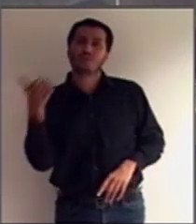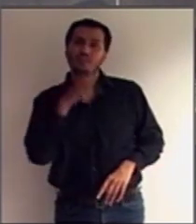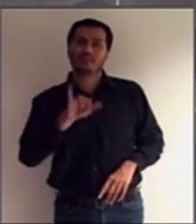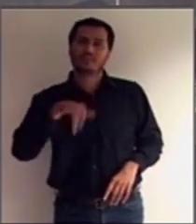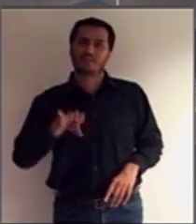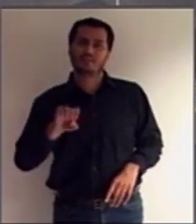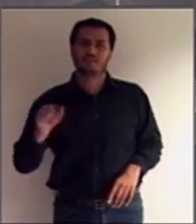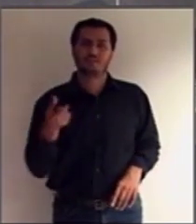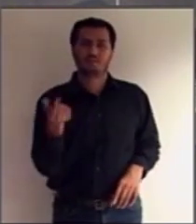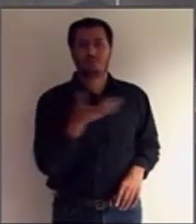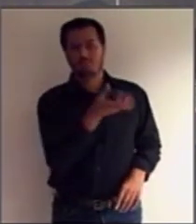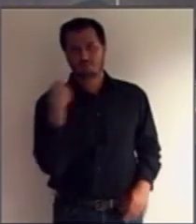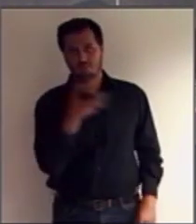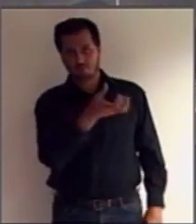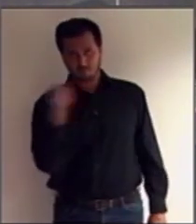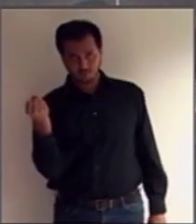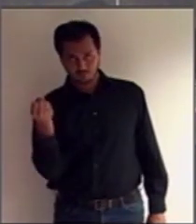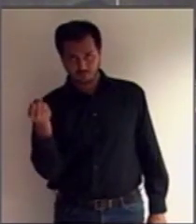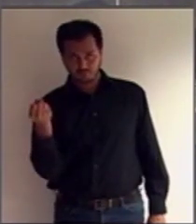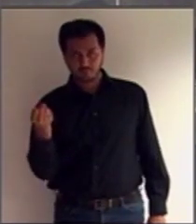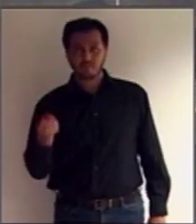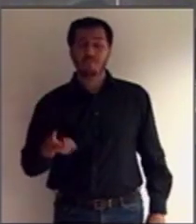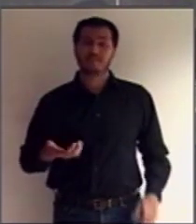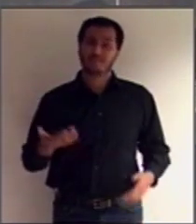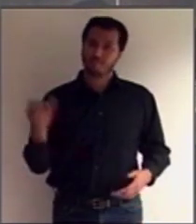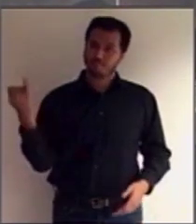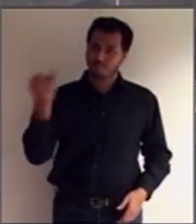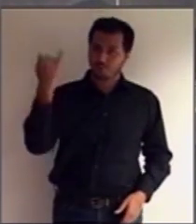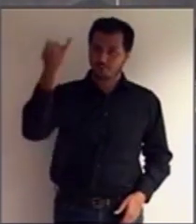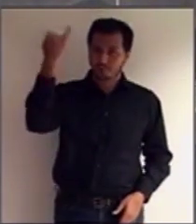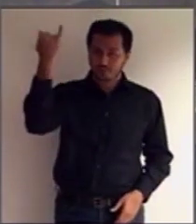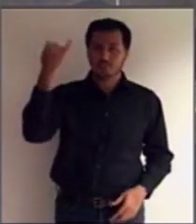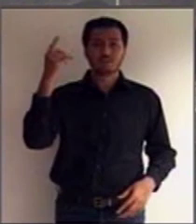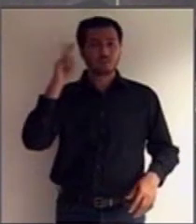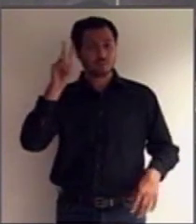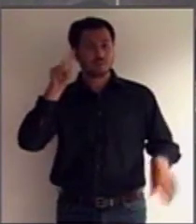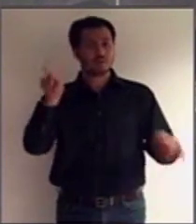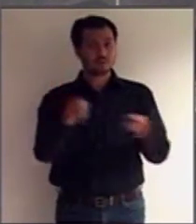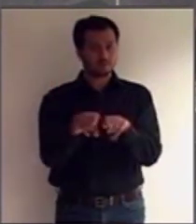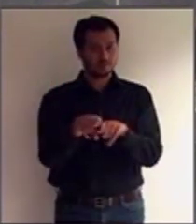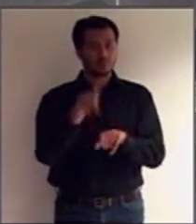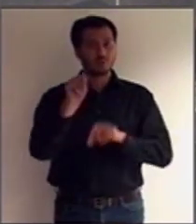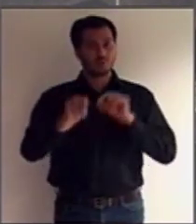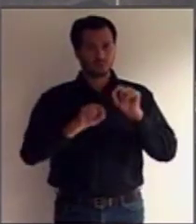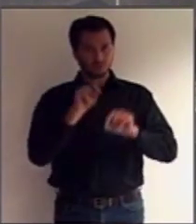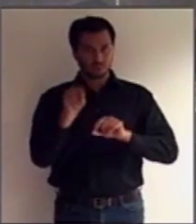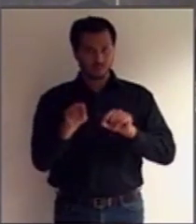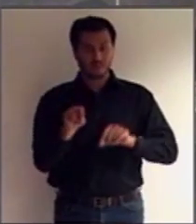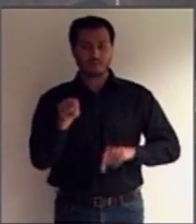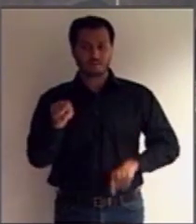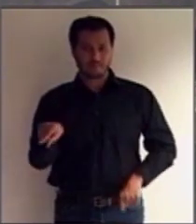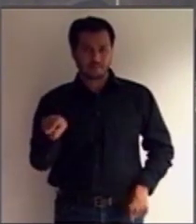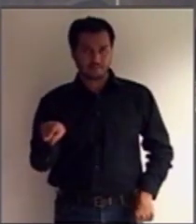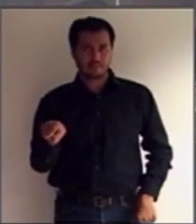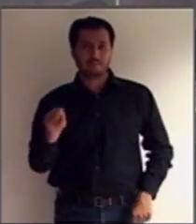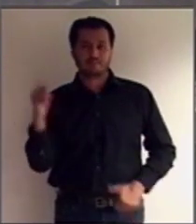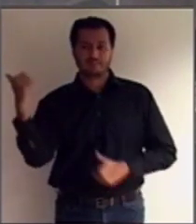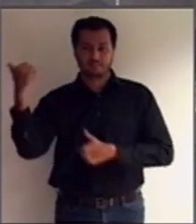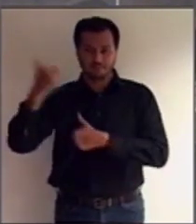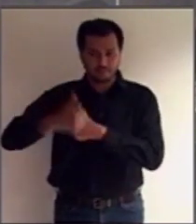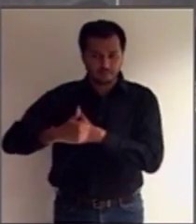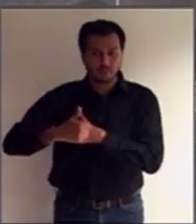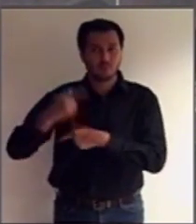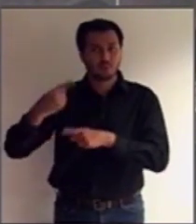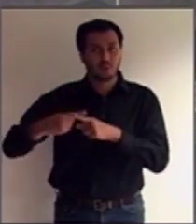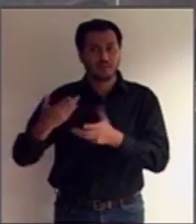de dependente do segurado. É importante ressaltar que esse requisito da interdição para fins de